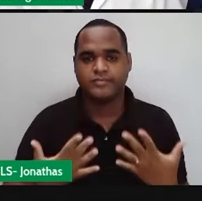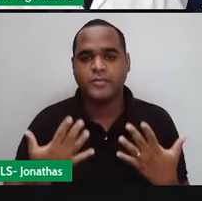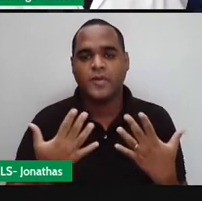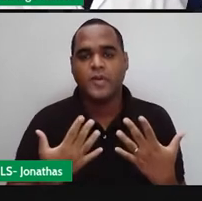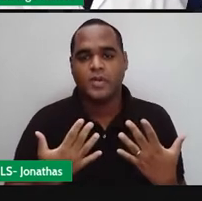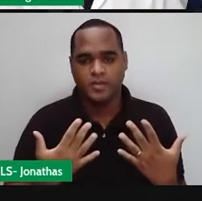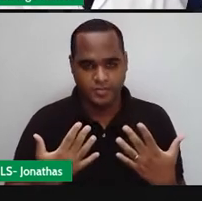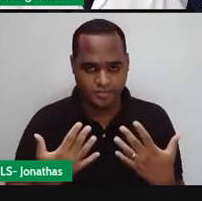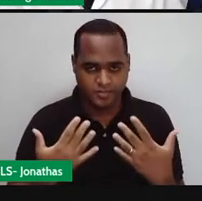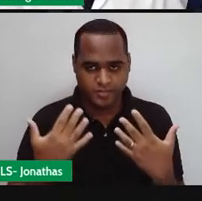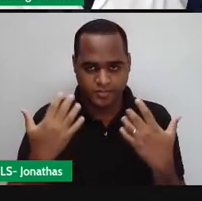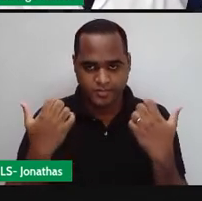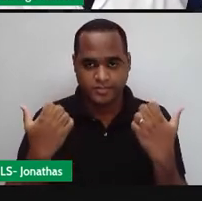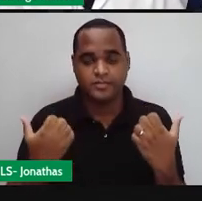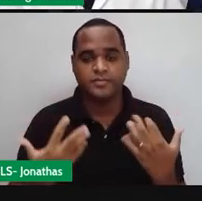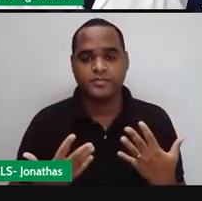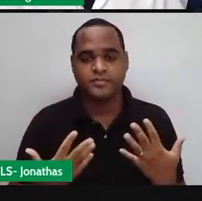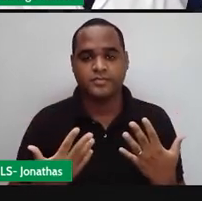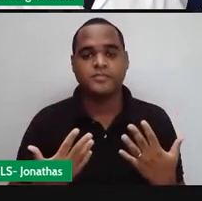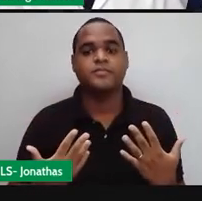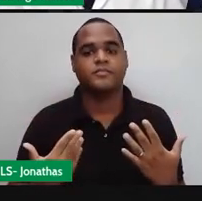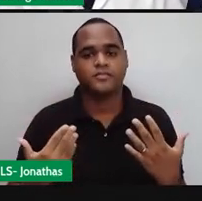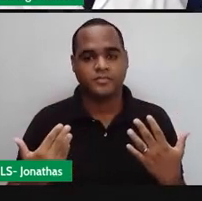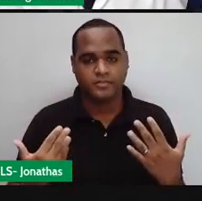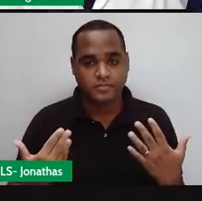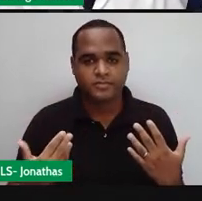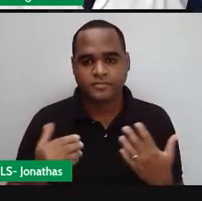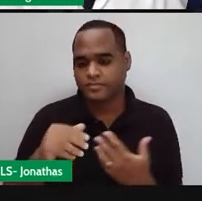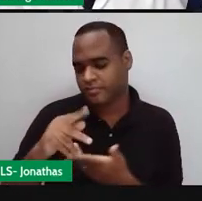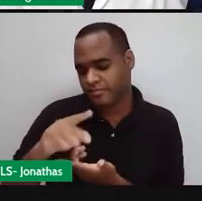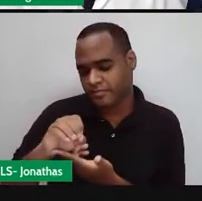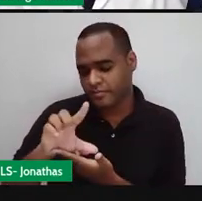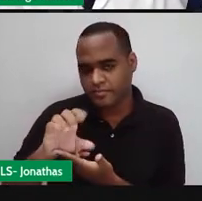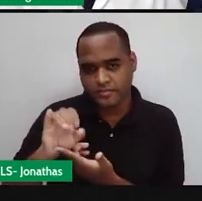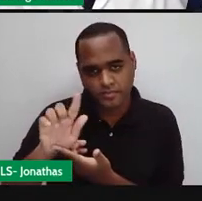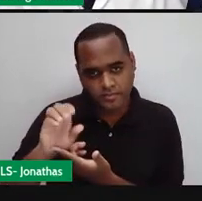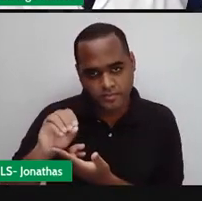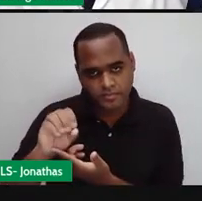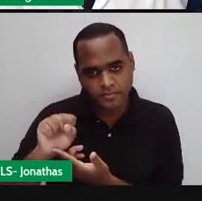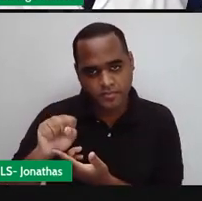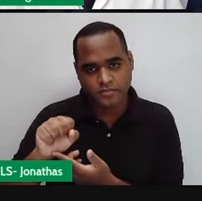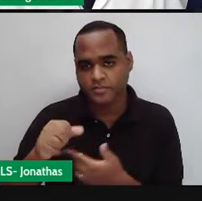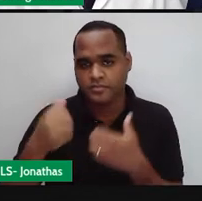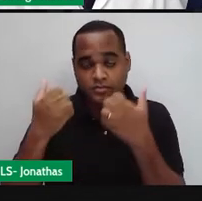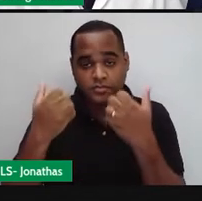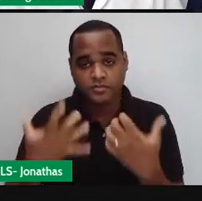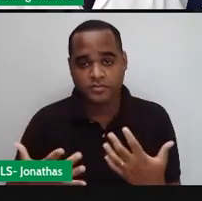Bom, os ângulos nos polígonos são essas aberturazinhas aqui, ó.